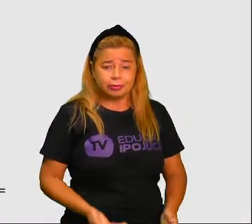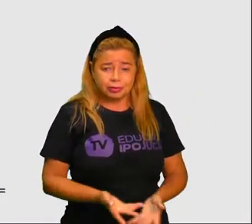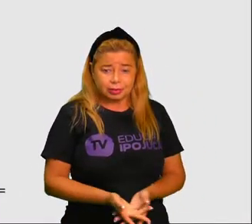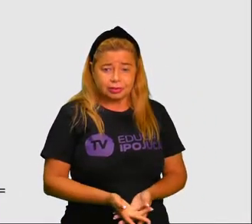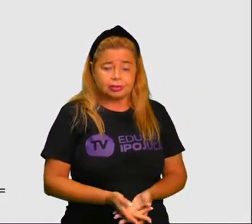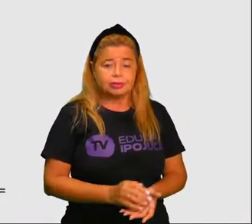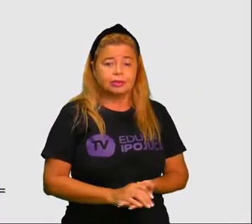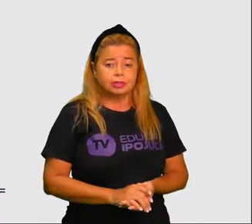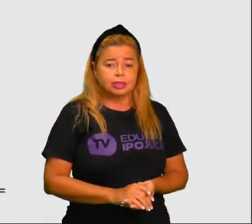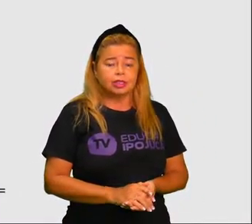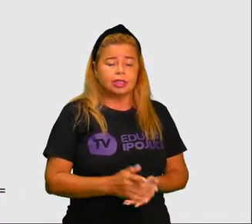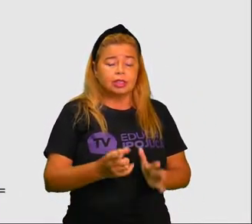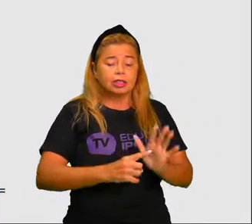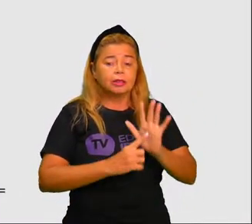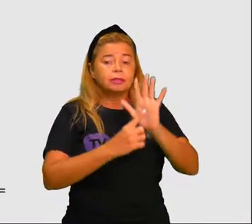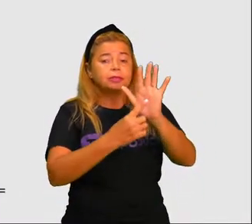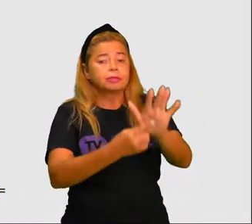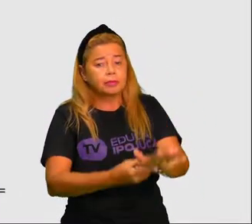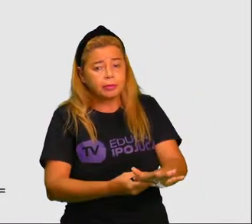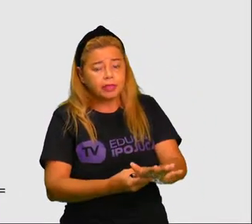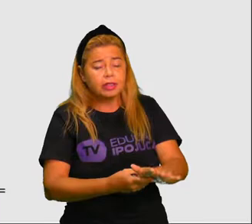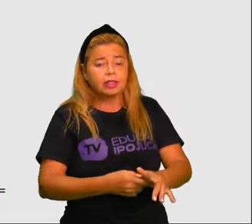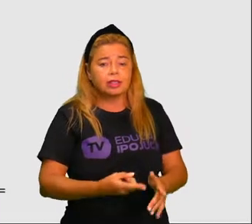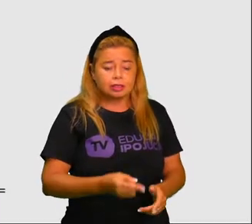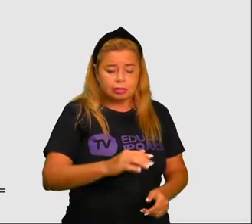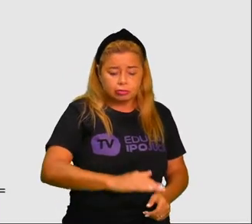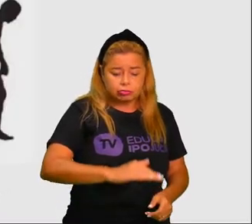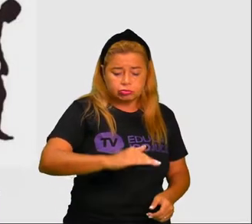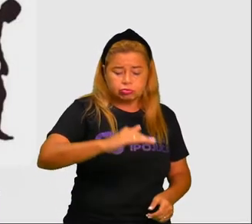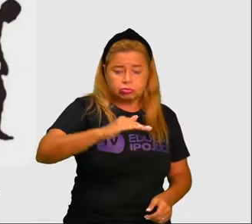primeira espécie, como é apresentada, até o homem de hoje.